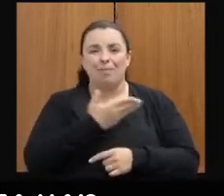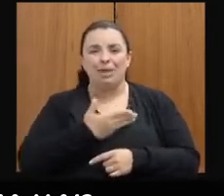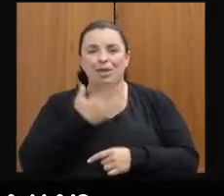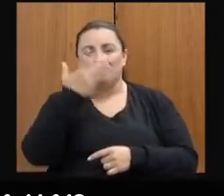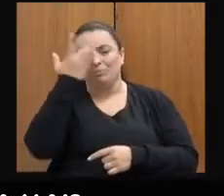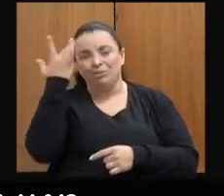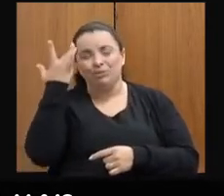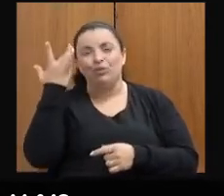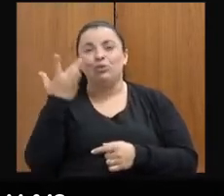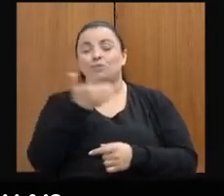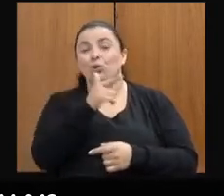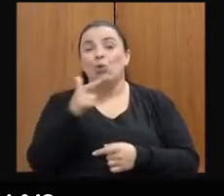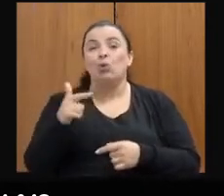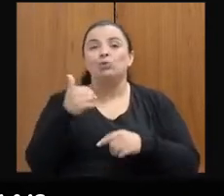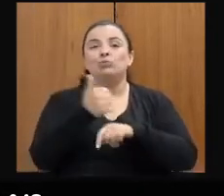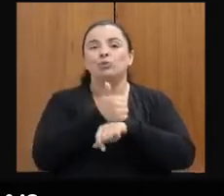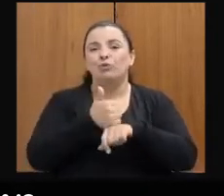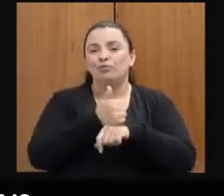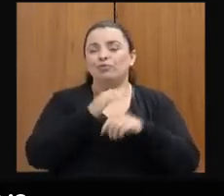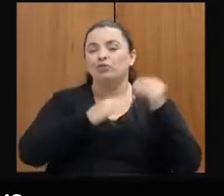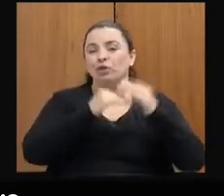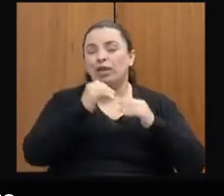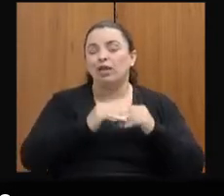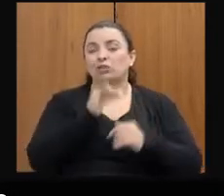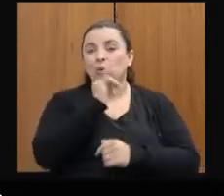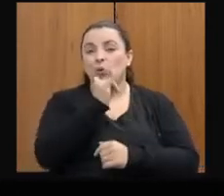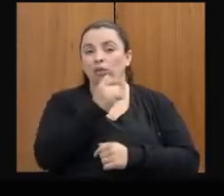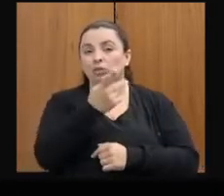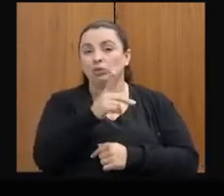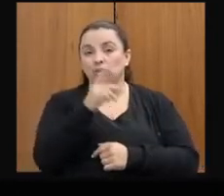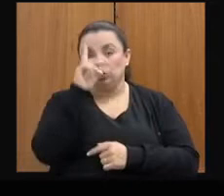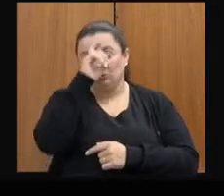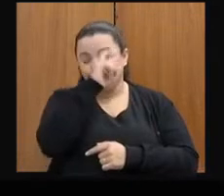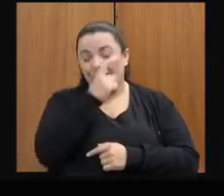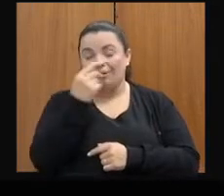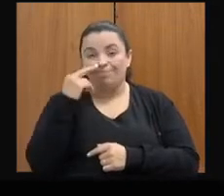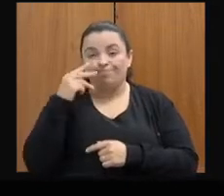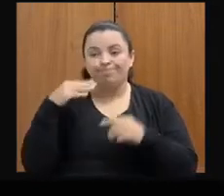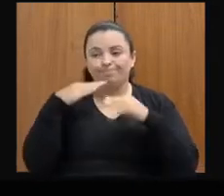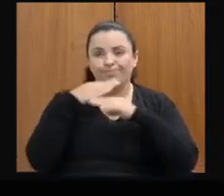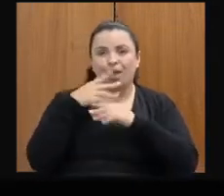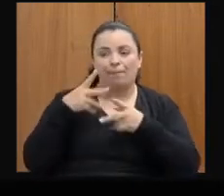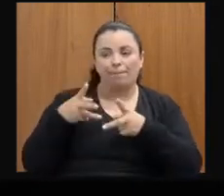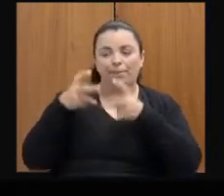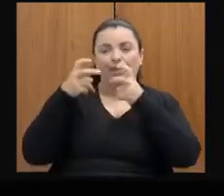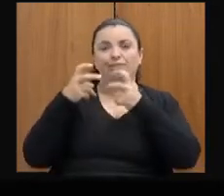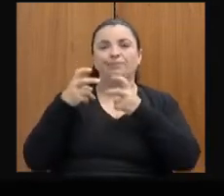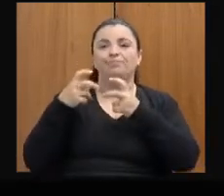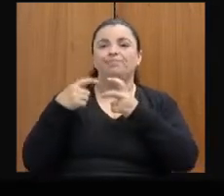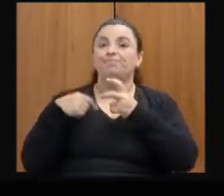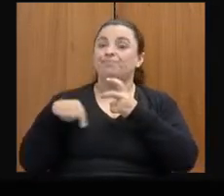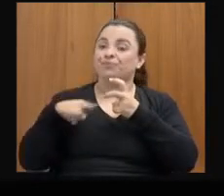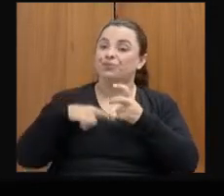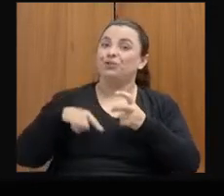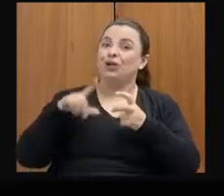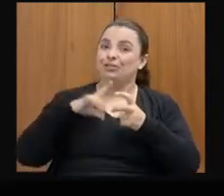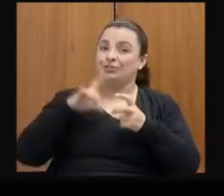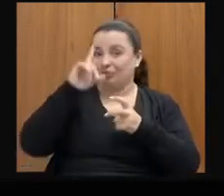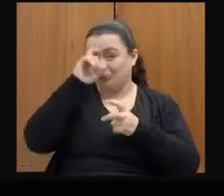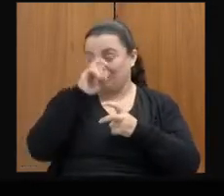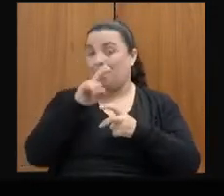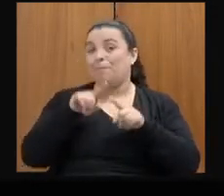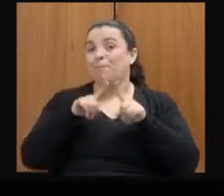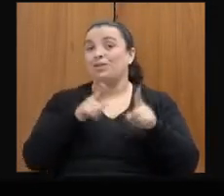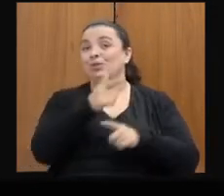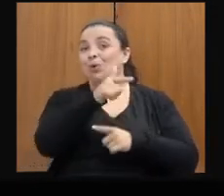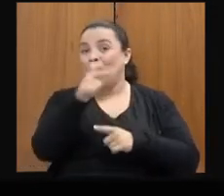de outros profissionais falando das dificuldades, aí eu vejo, assim, que não só nós, mas todos os lugares